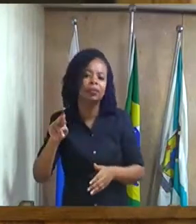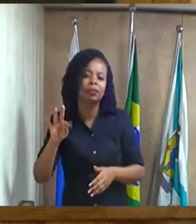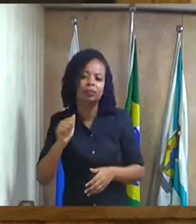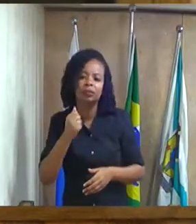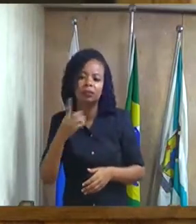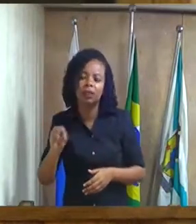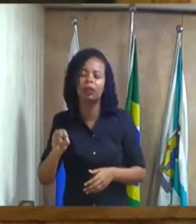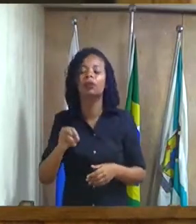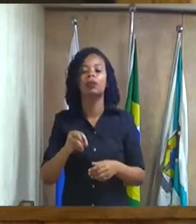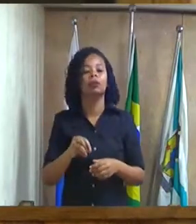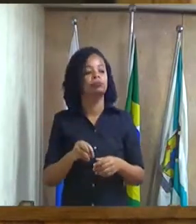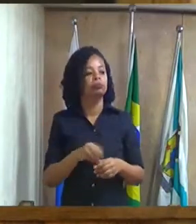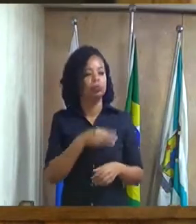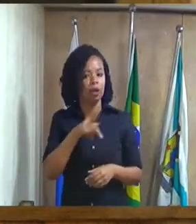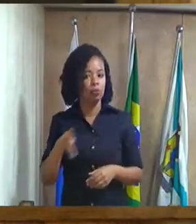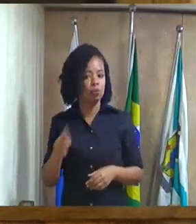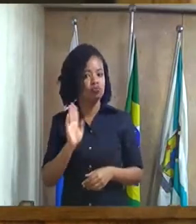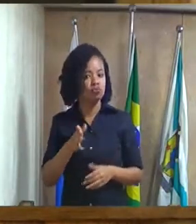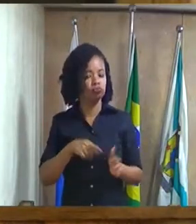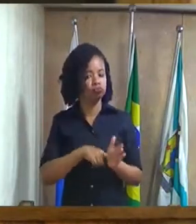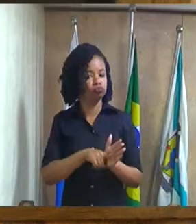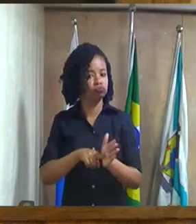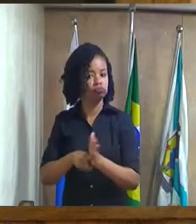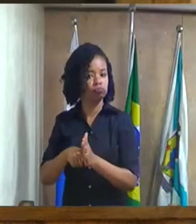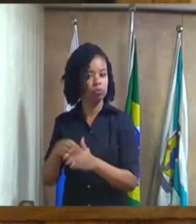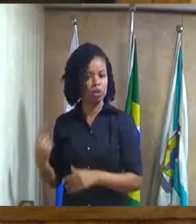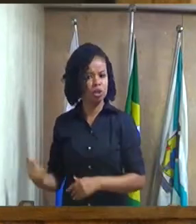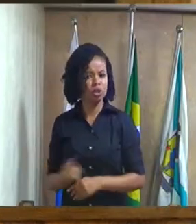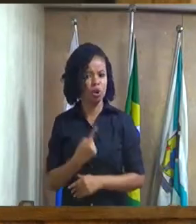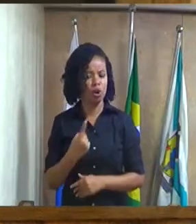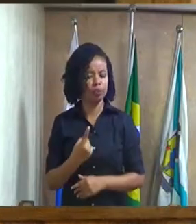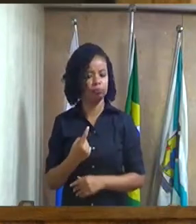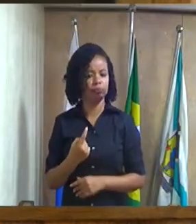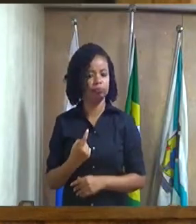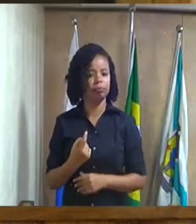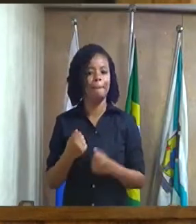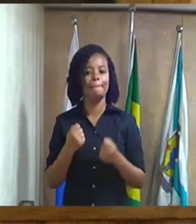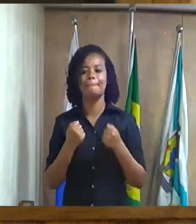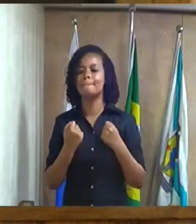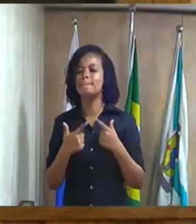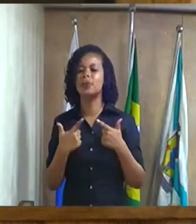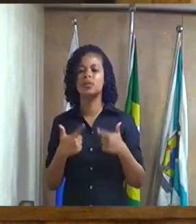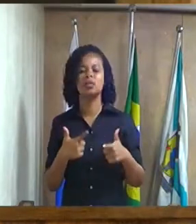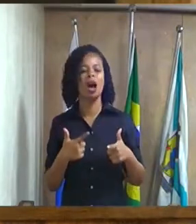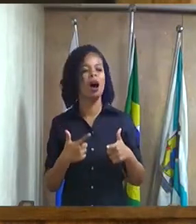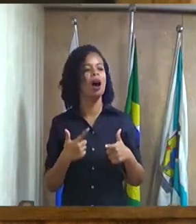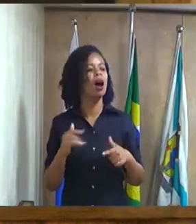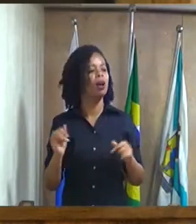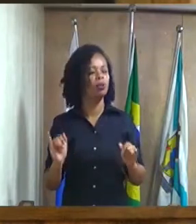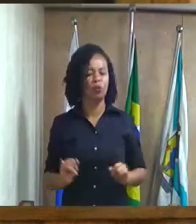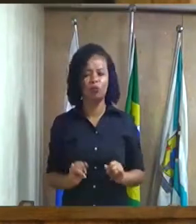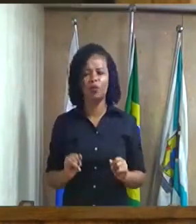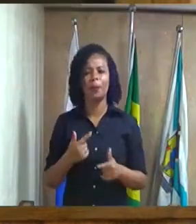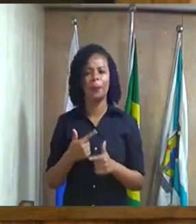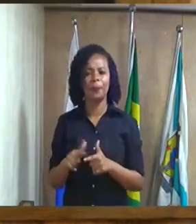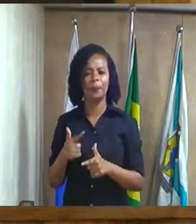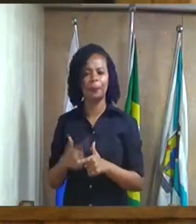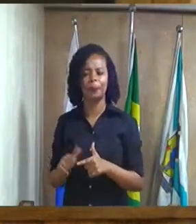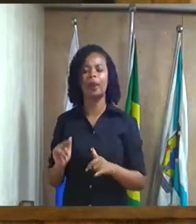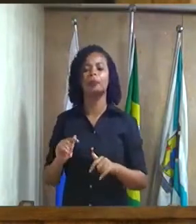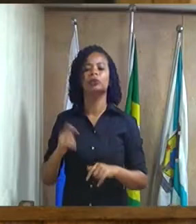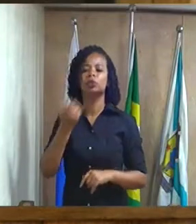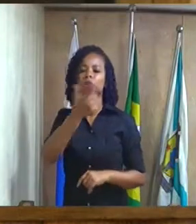investigando tudo isso e para que nós não viermos a passar para que nós não viermos a tomar a mesma atitude